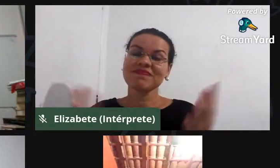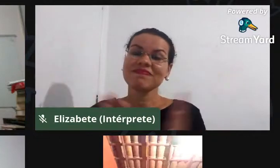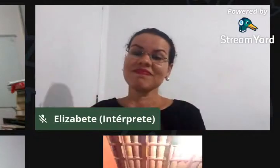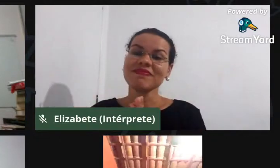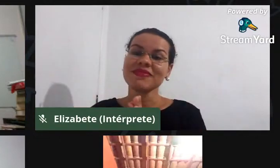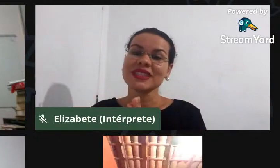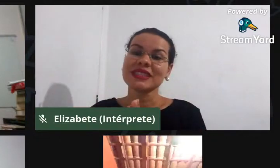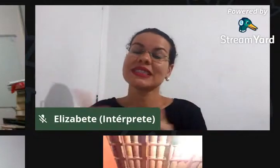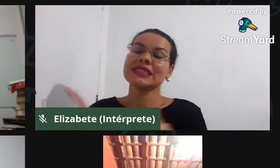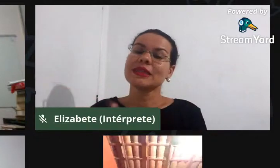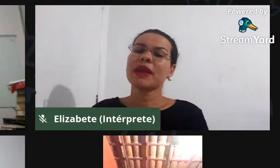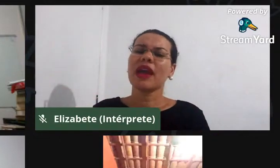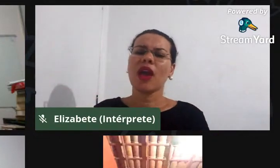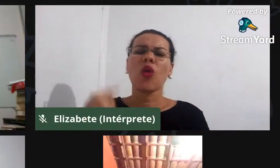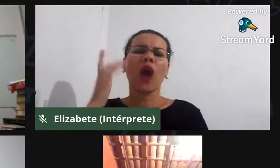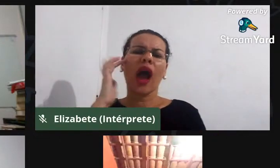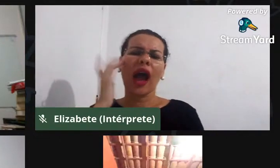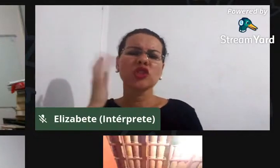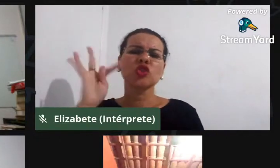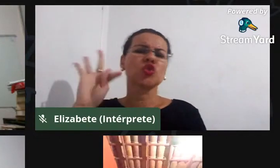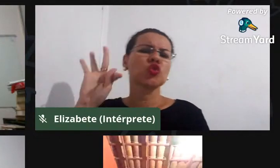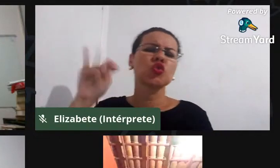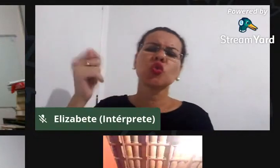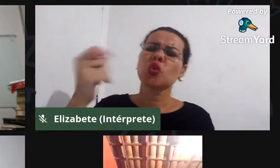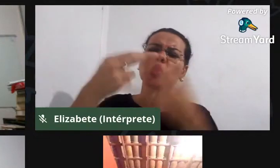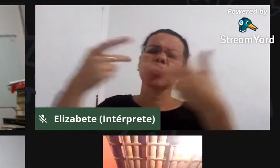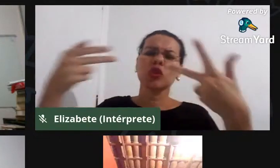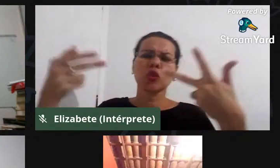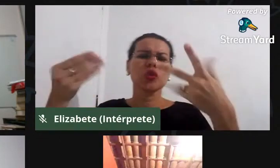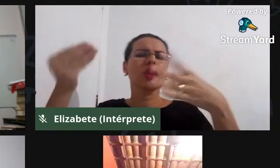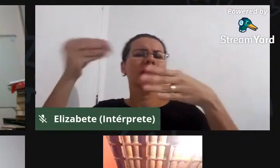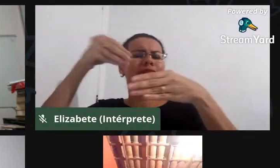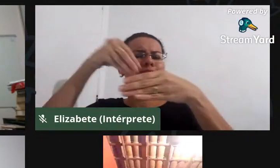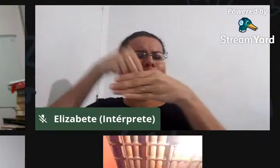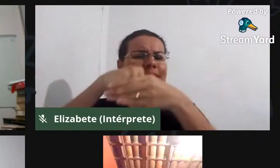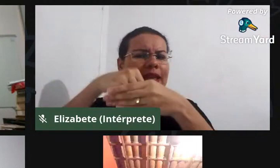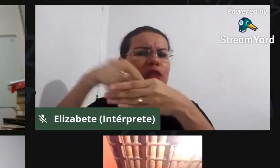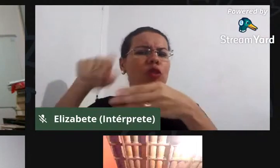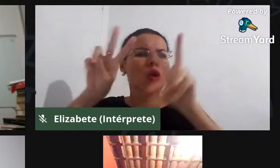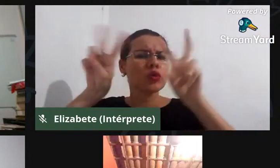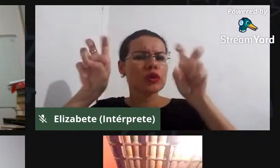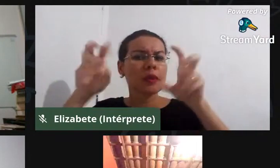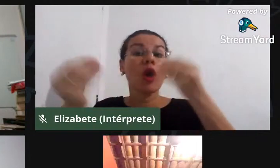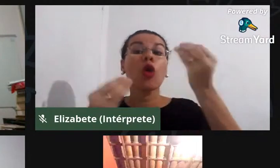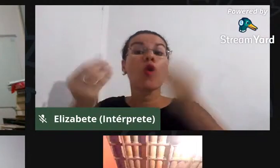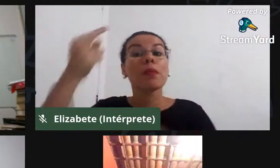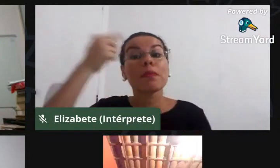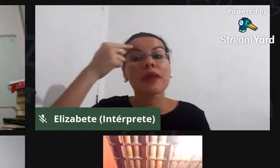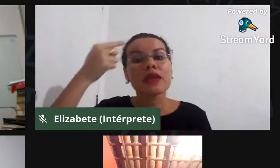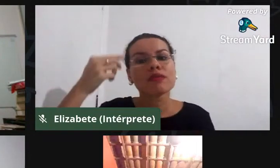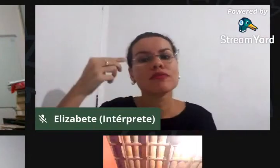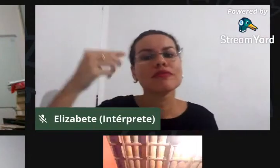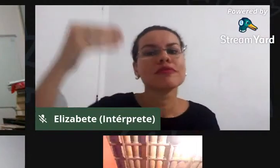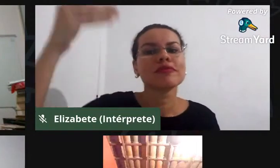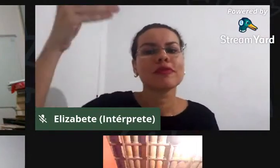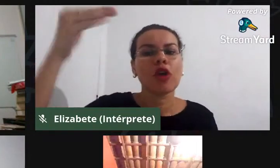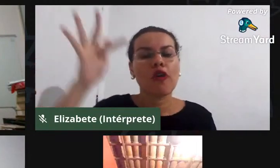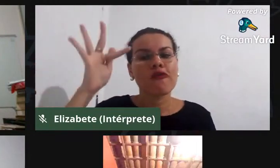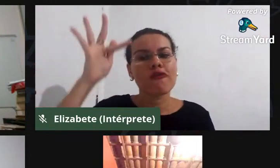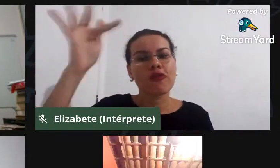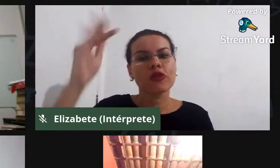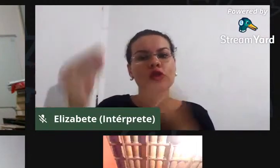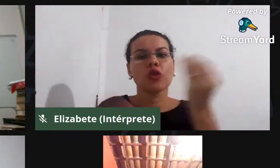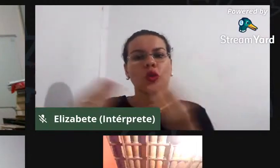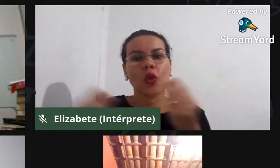tudo pertence, tudo está dentro, né, como pensar esses territórios, como pensar meio